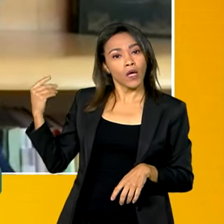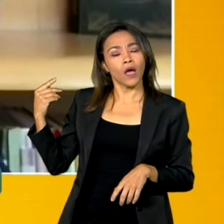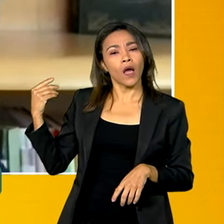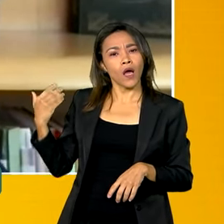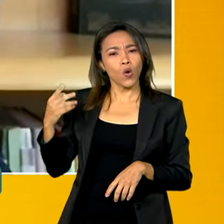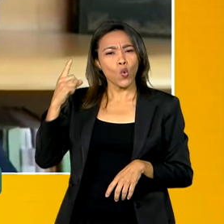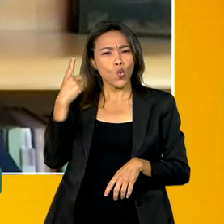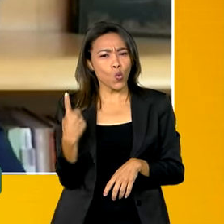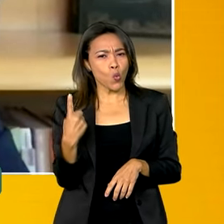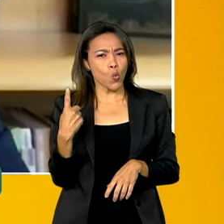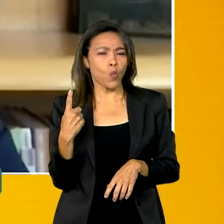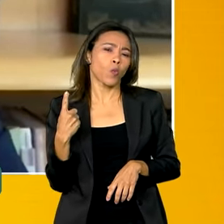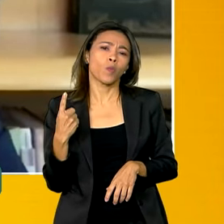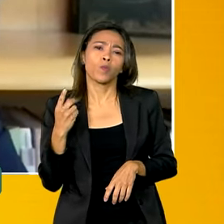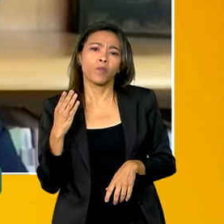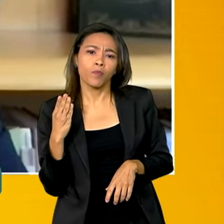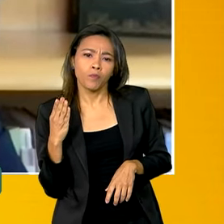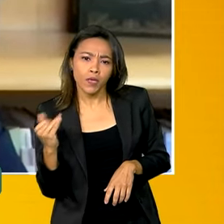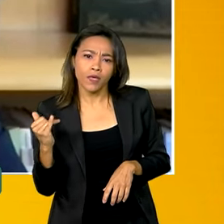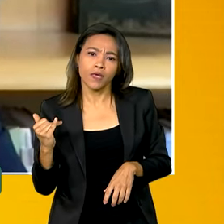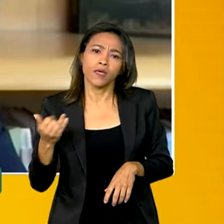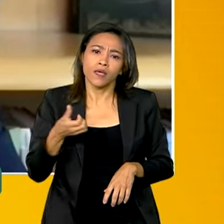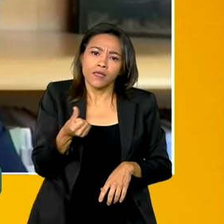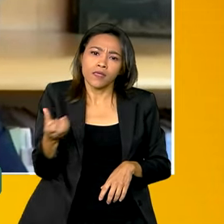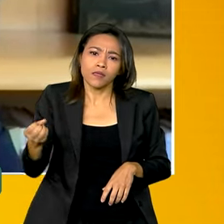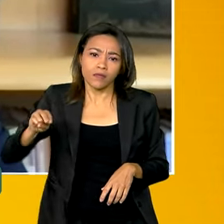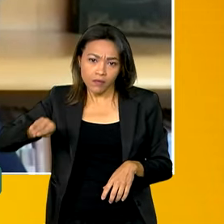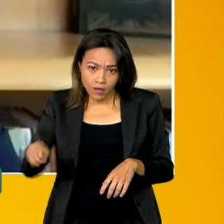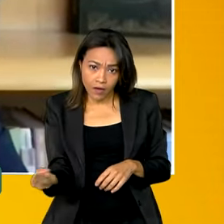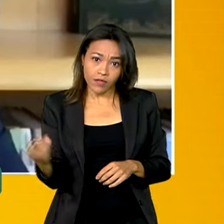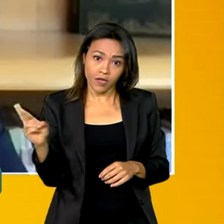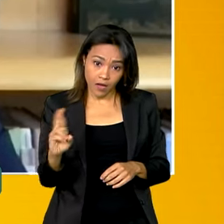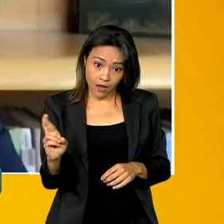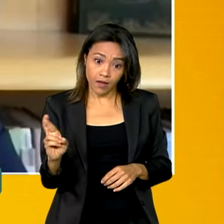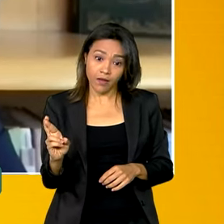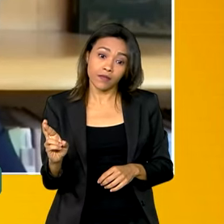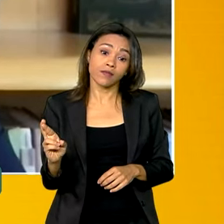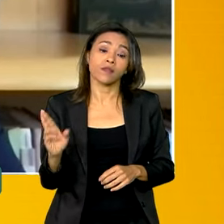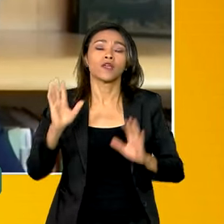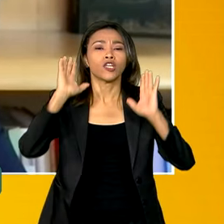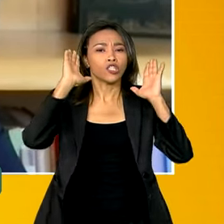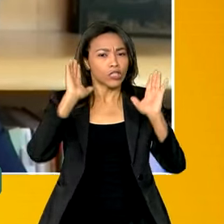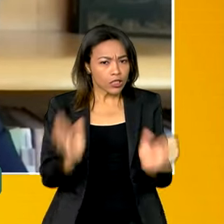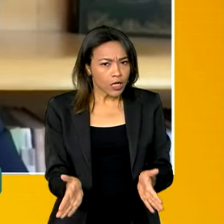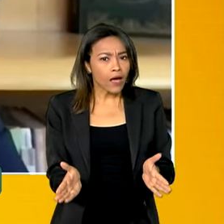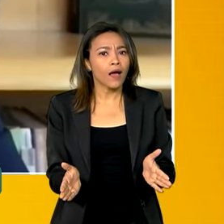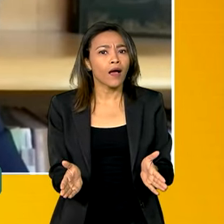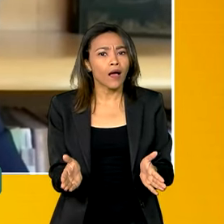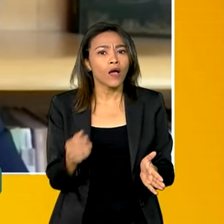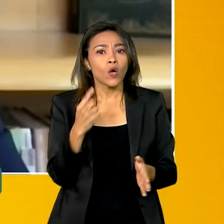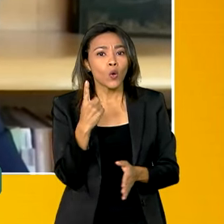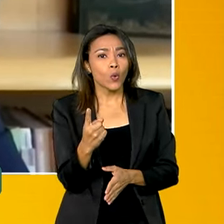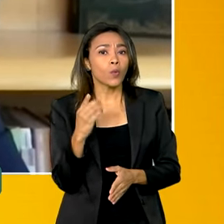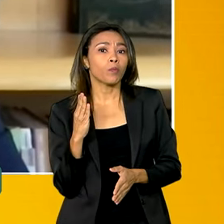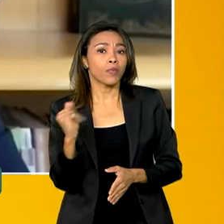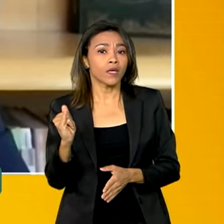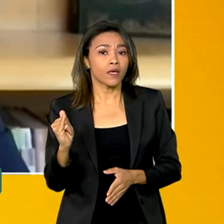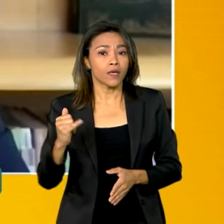,6 bilhão com a previsão de 2024, mas já investimos R 1,2